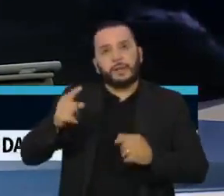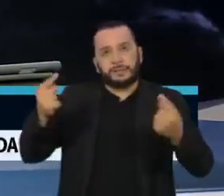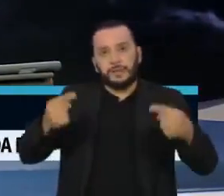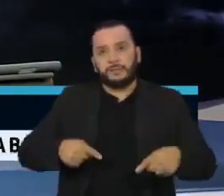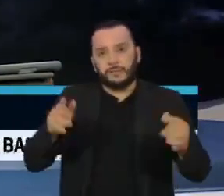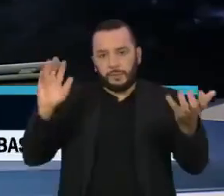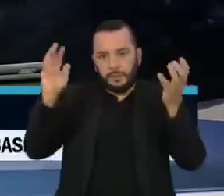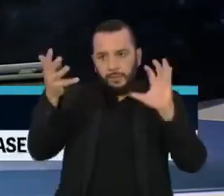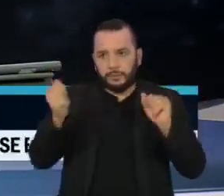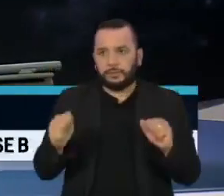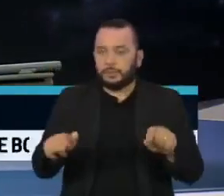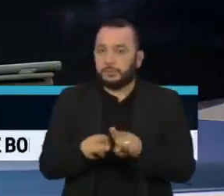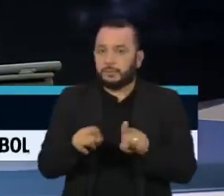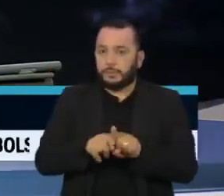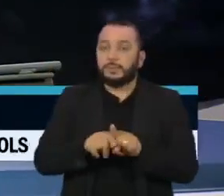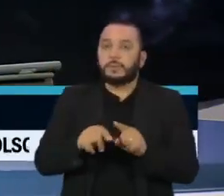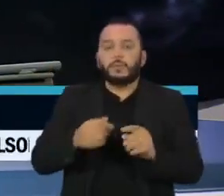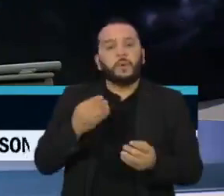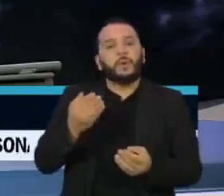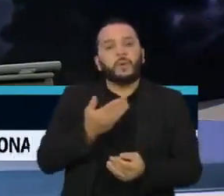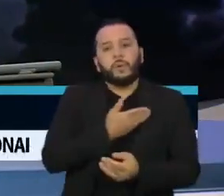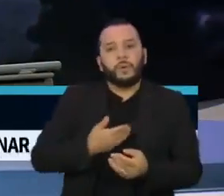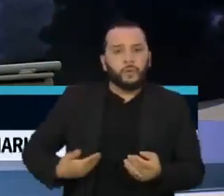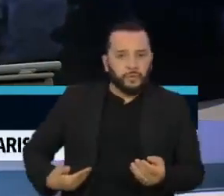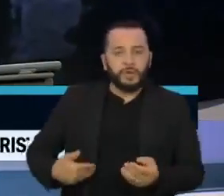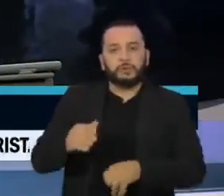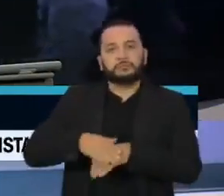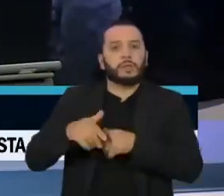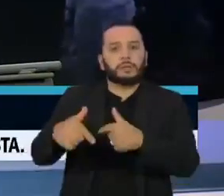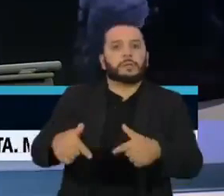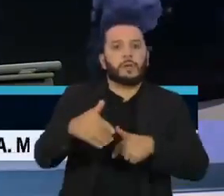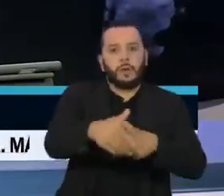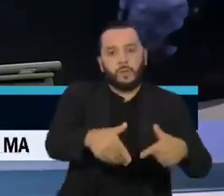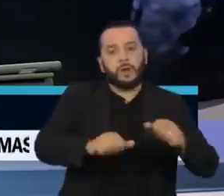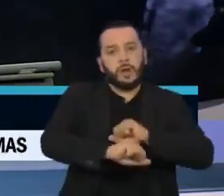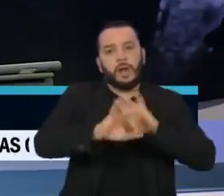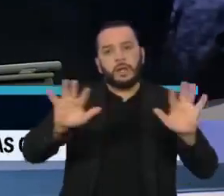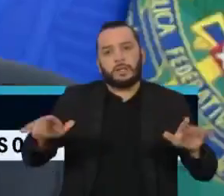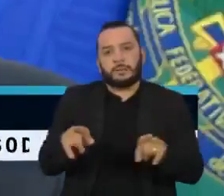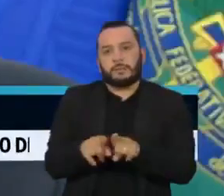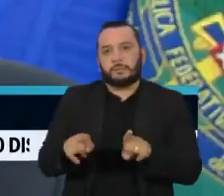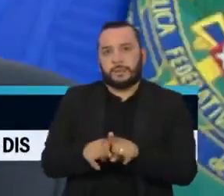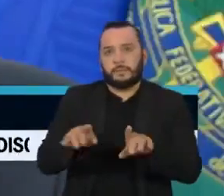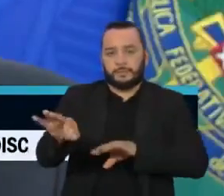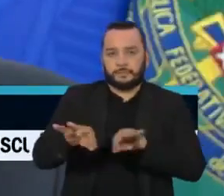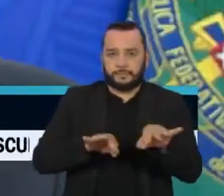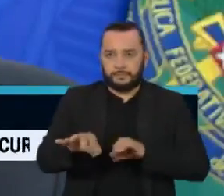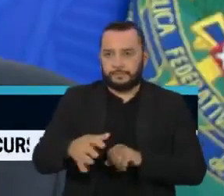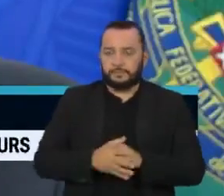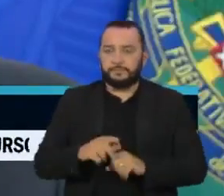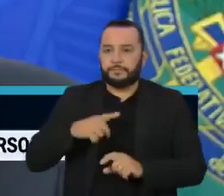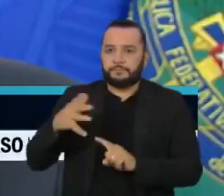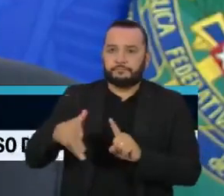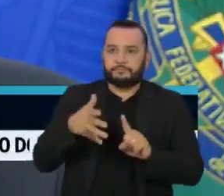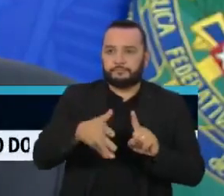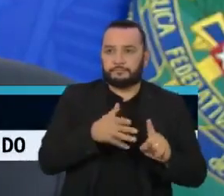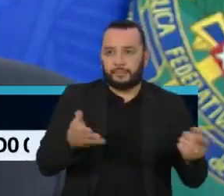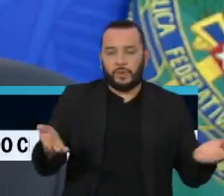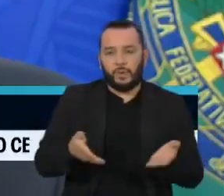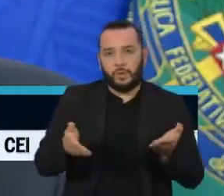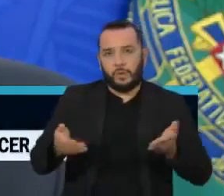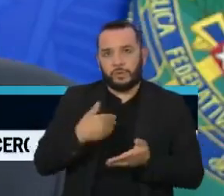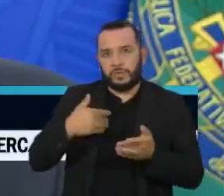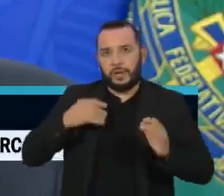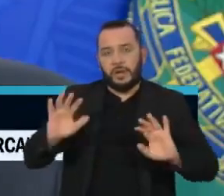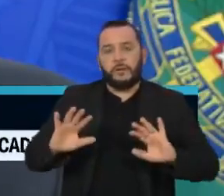climático e disse que o governo lida com o problema com transparência e com planejamento. Em discurso transmitido hoje